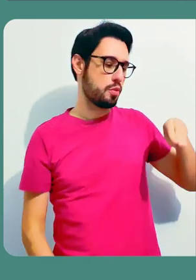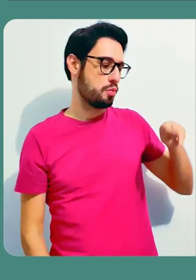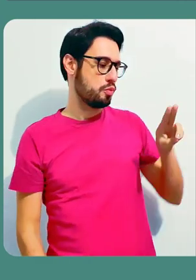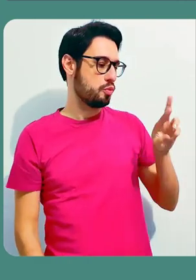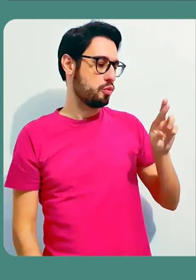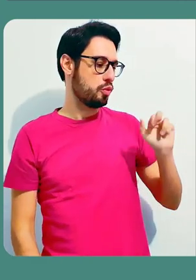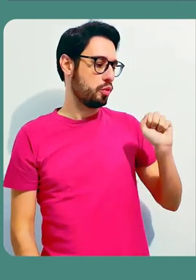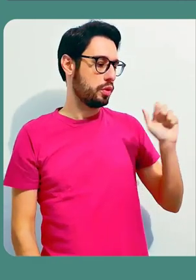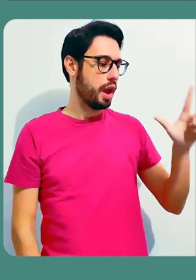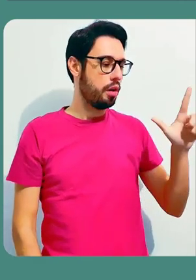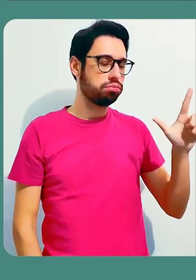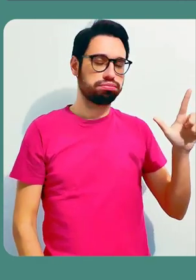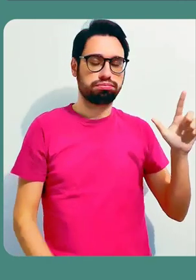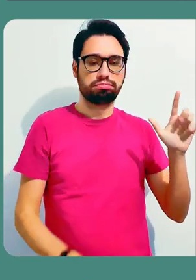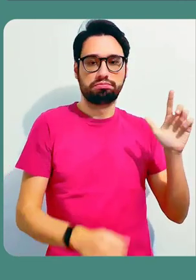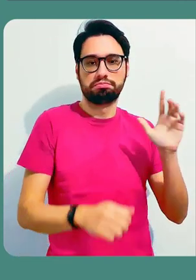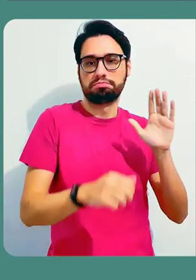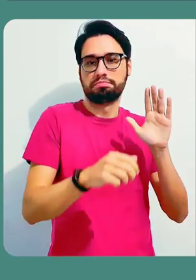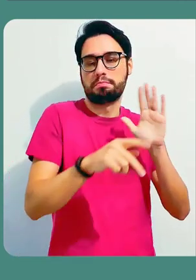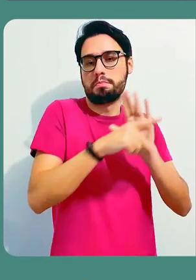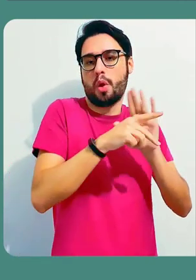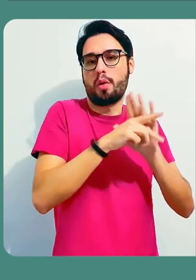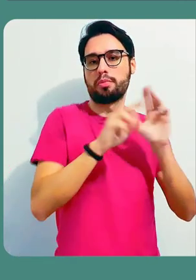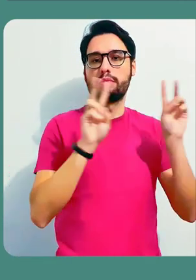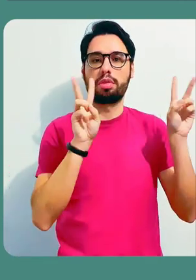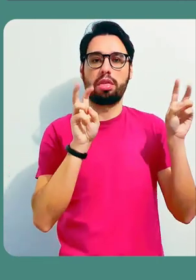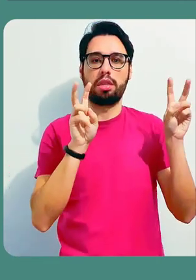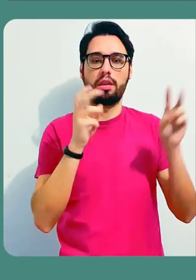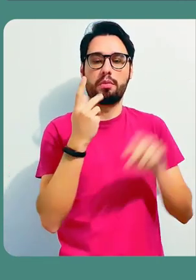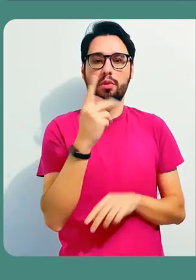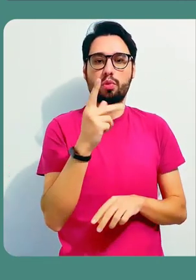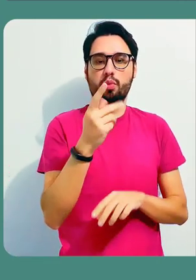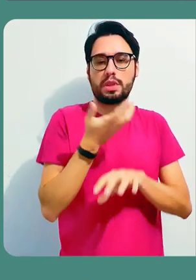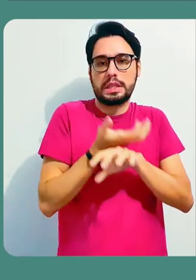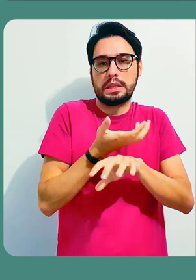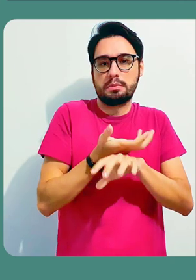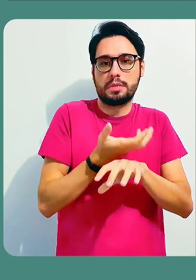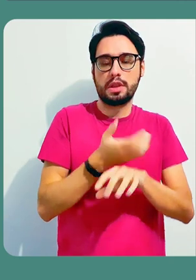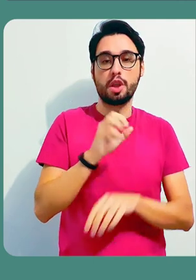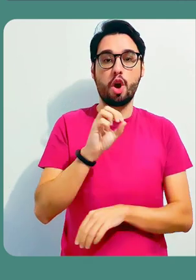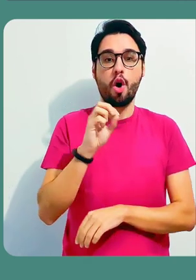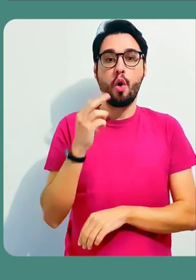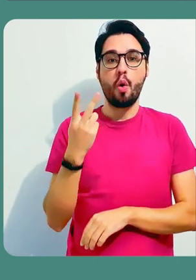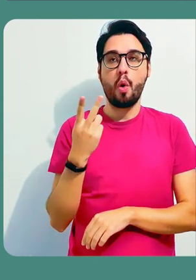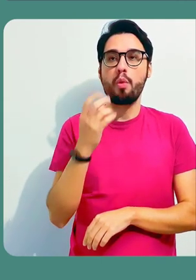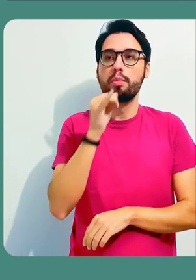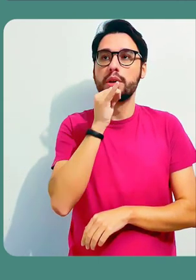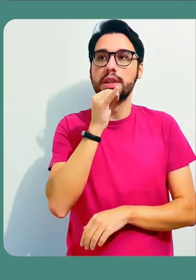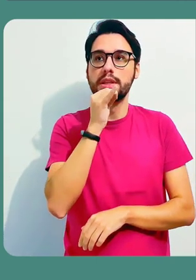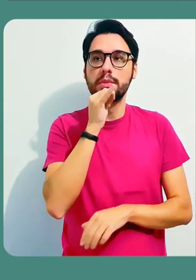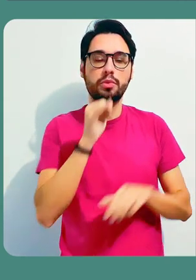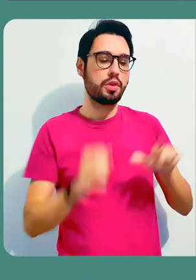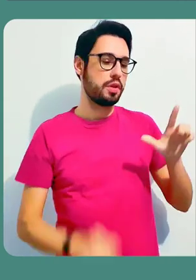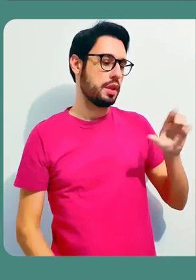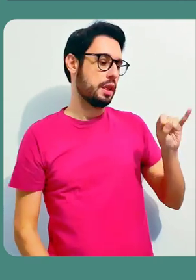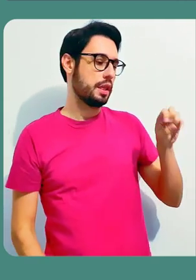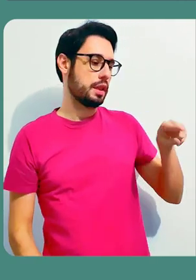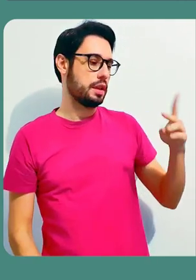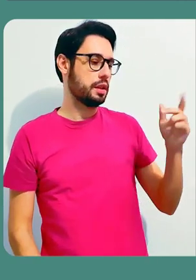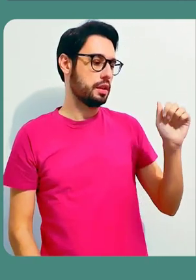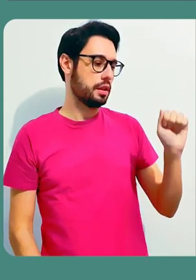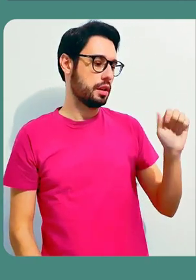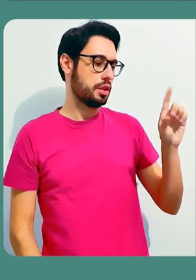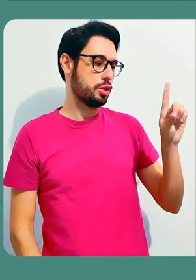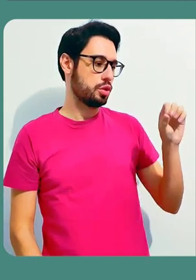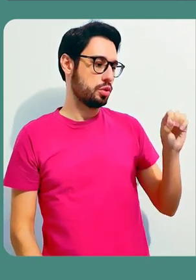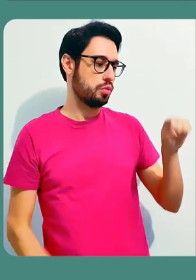você pode imaginar criar um mural colaborativo sobre um assunto da sua disciplina, criar uma linha do tempo